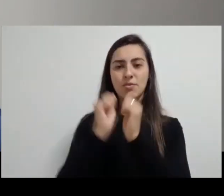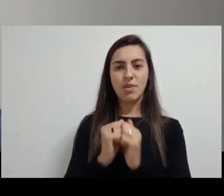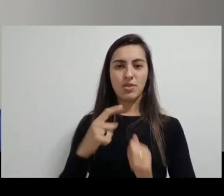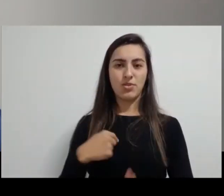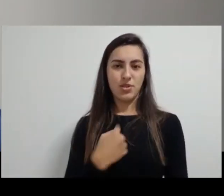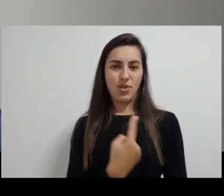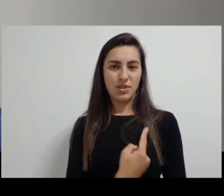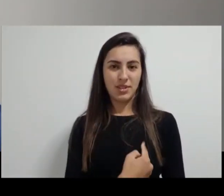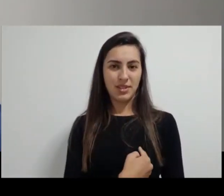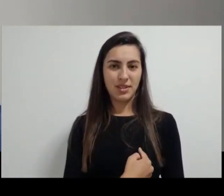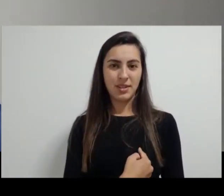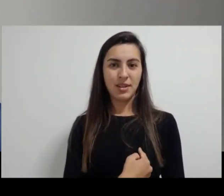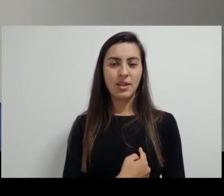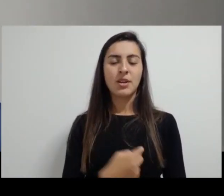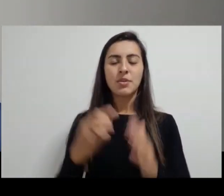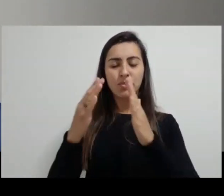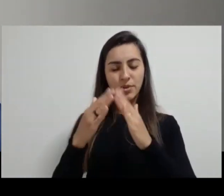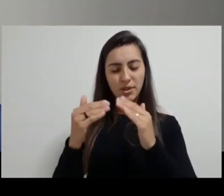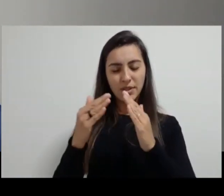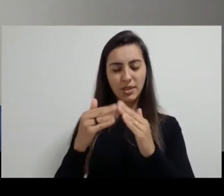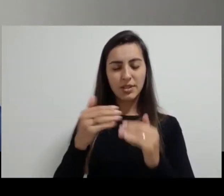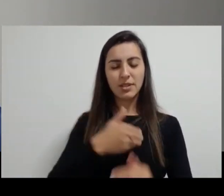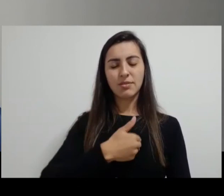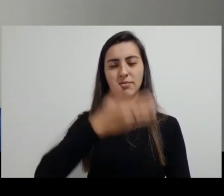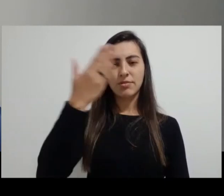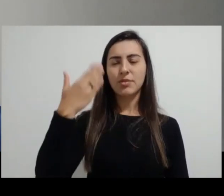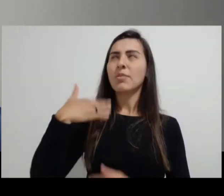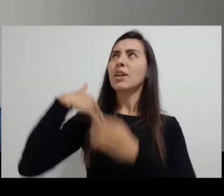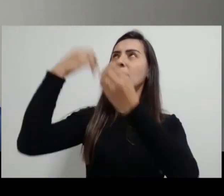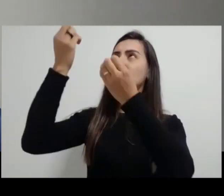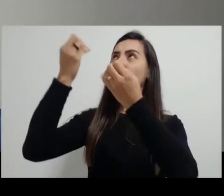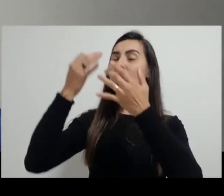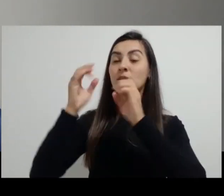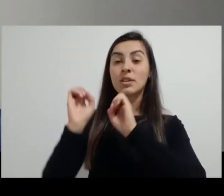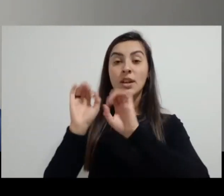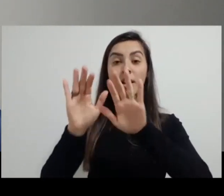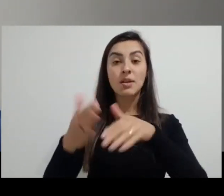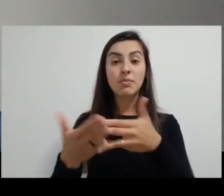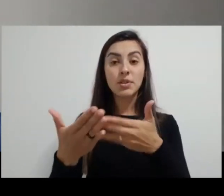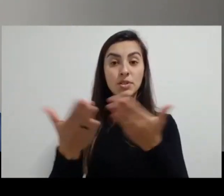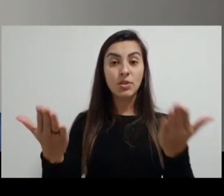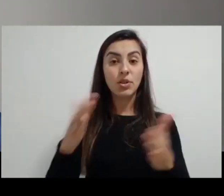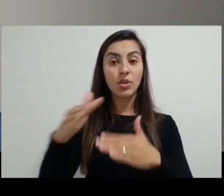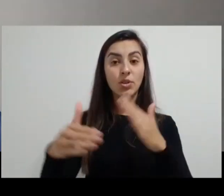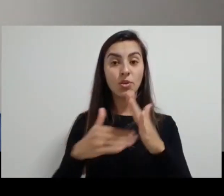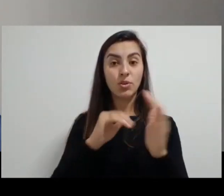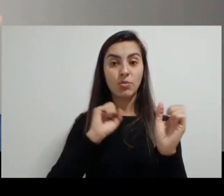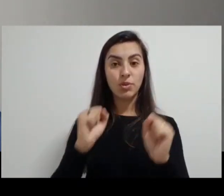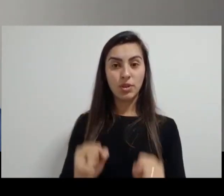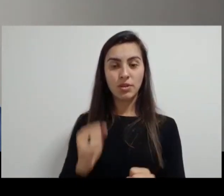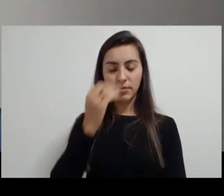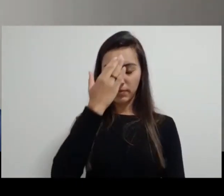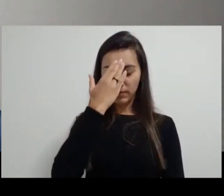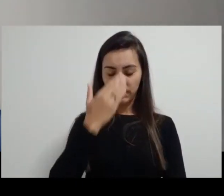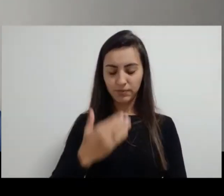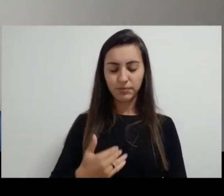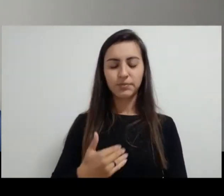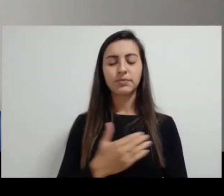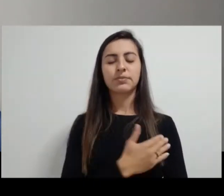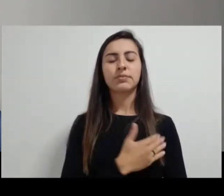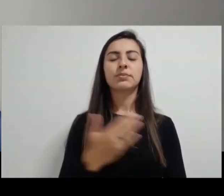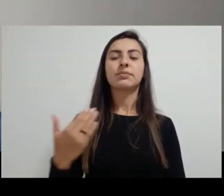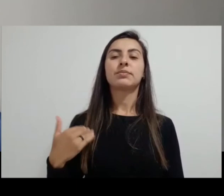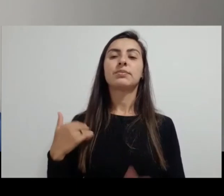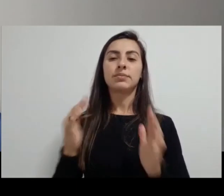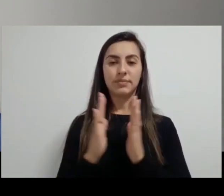está no meio de nós. Por intercessão de Nossa Senhora da Luz, abençoe-vos o Deus Todo-Poderoso, Pai, Filho e Espírito